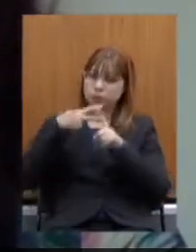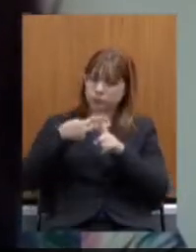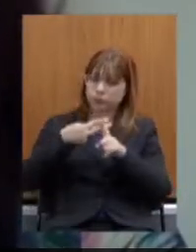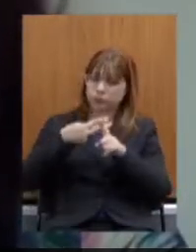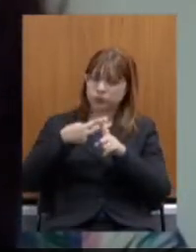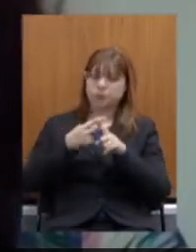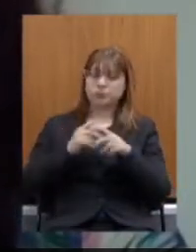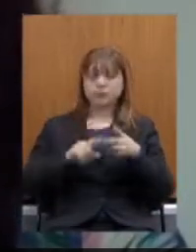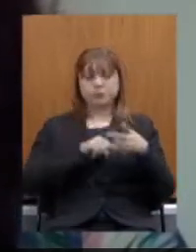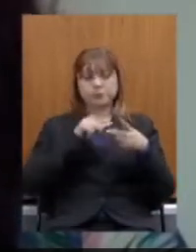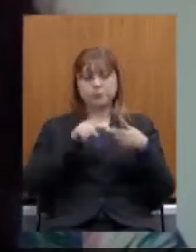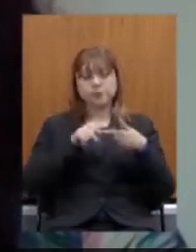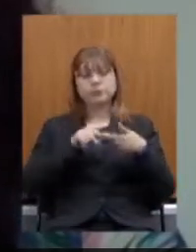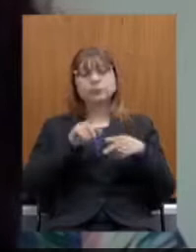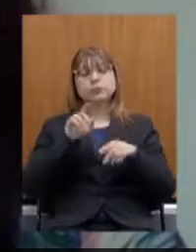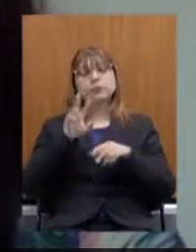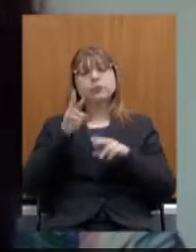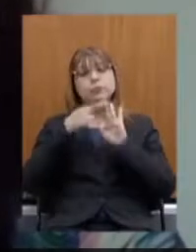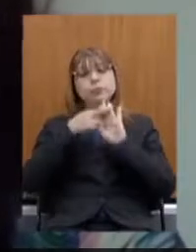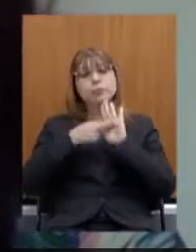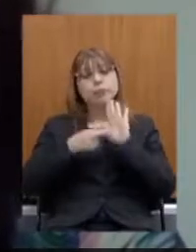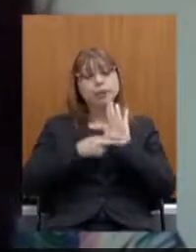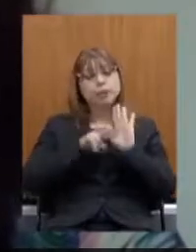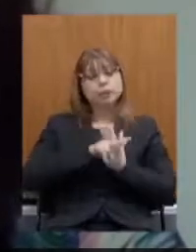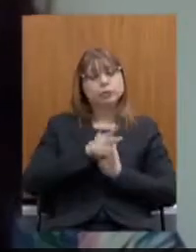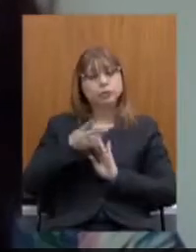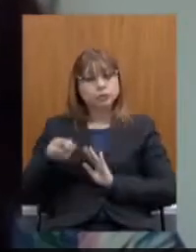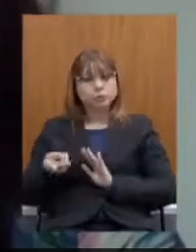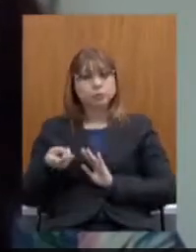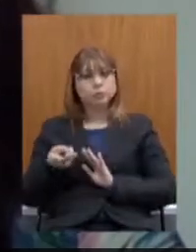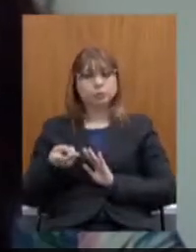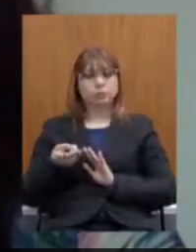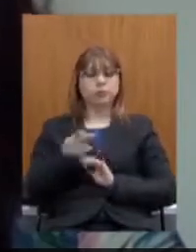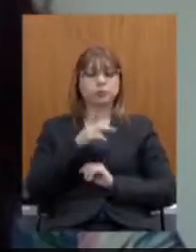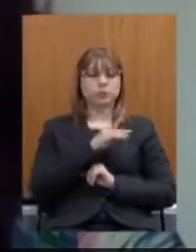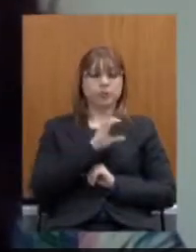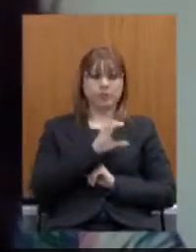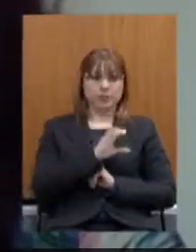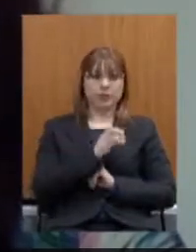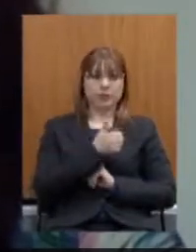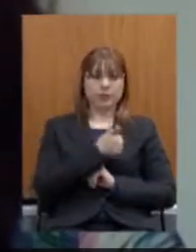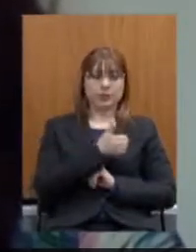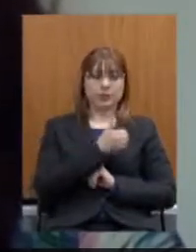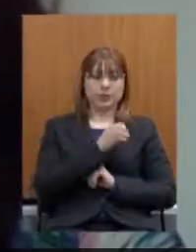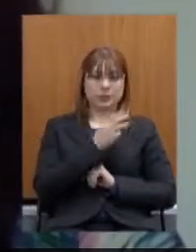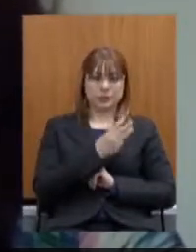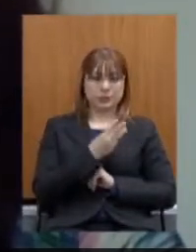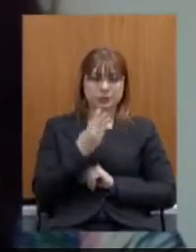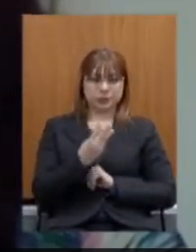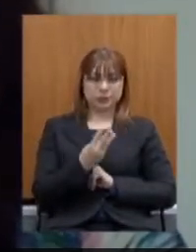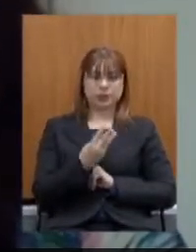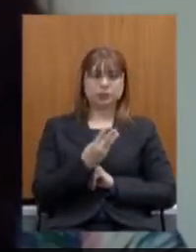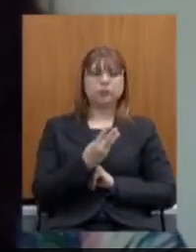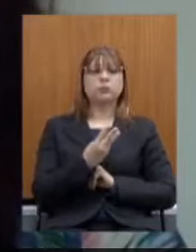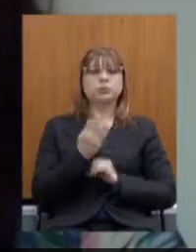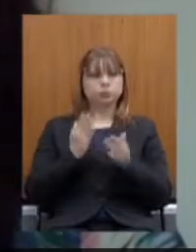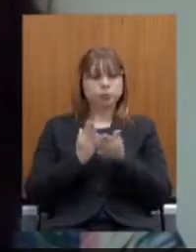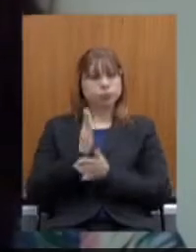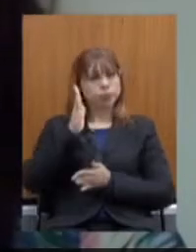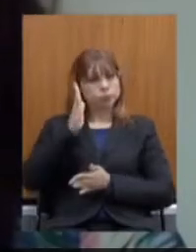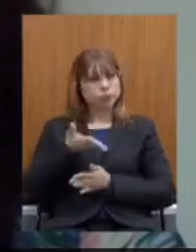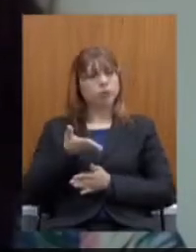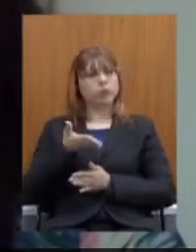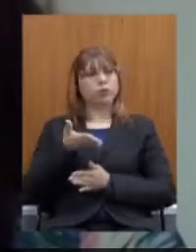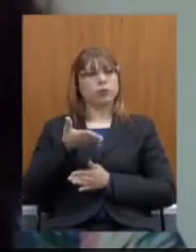transição que segue a redação da PEC paralela, a PEC 133, aprovada no